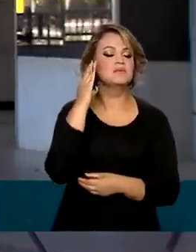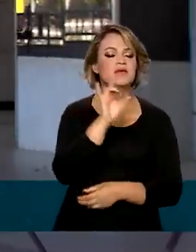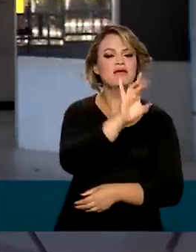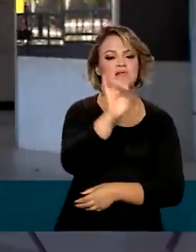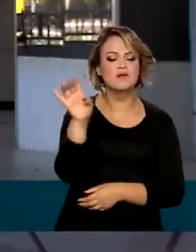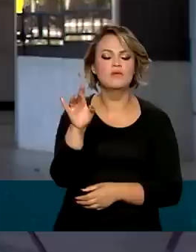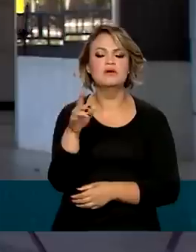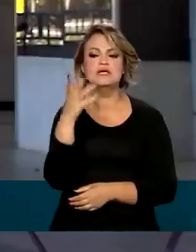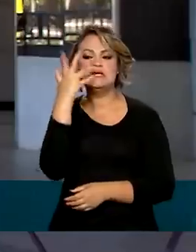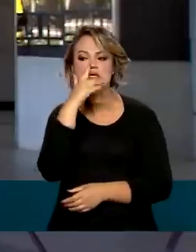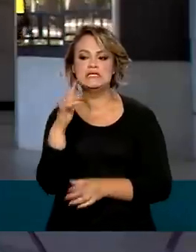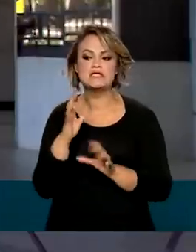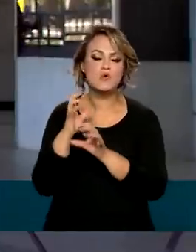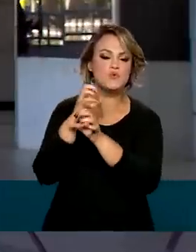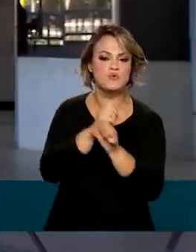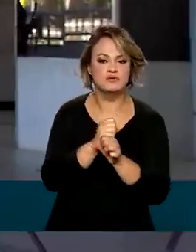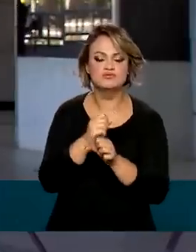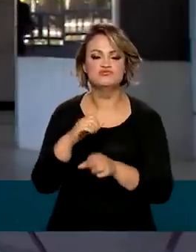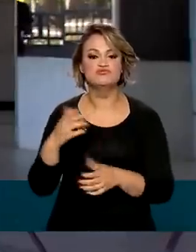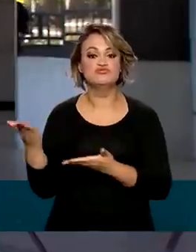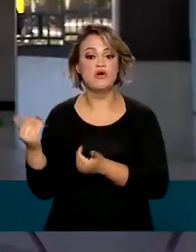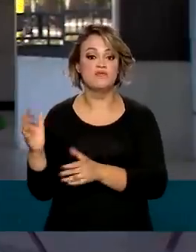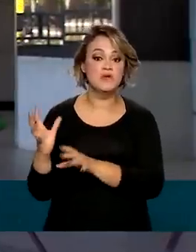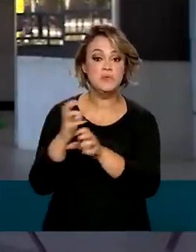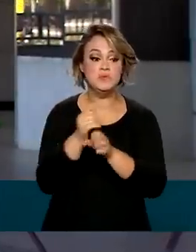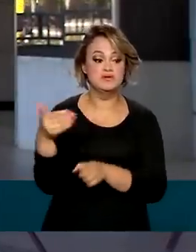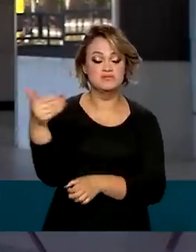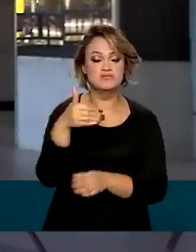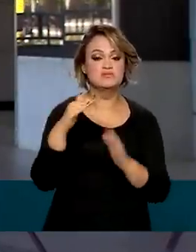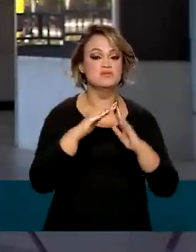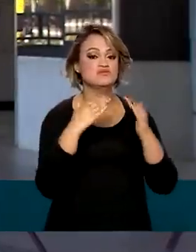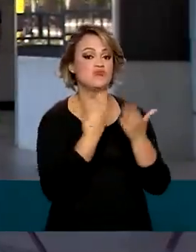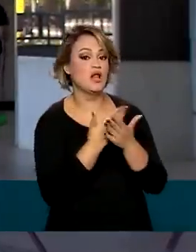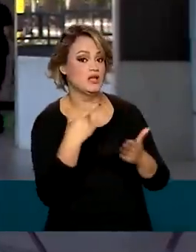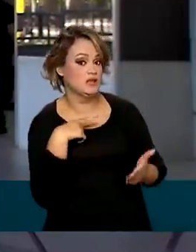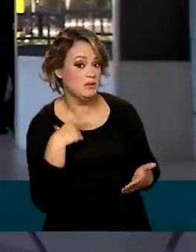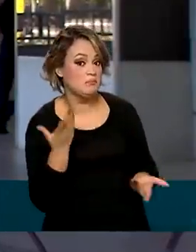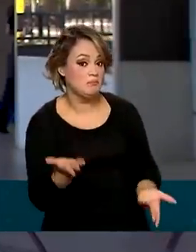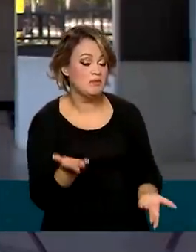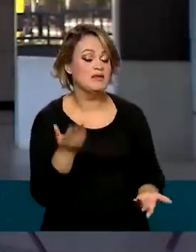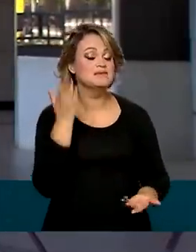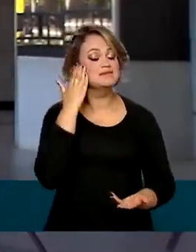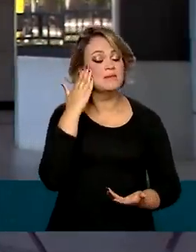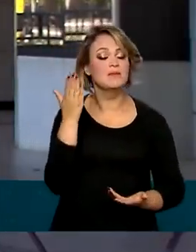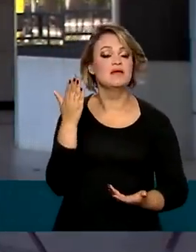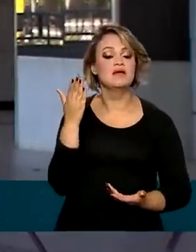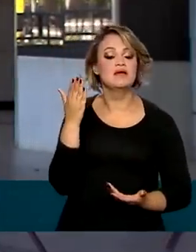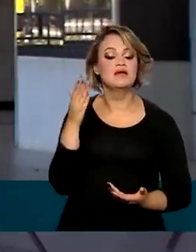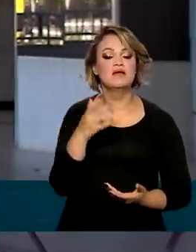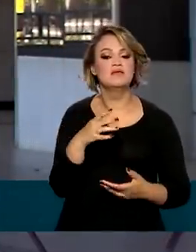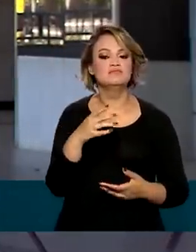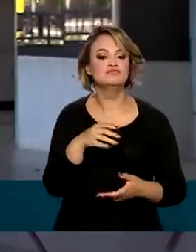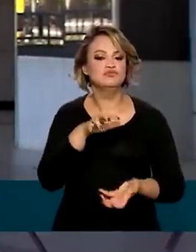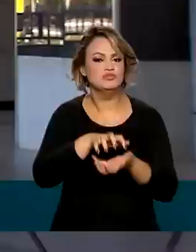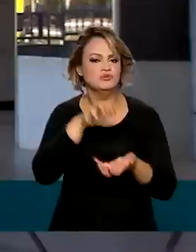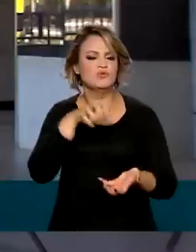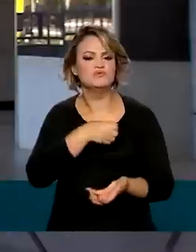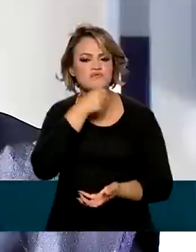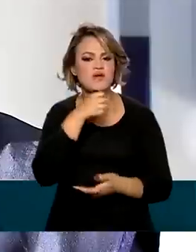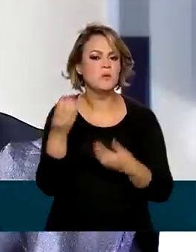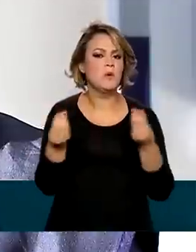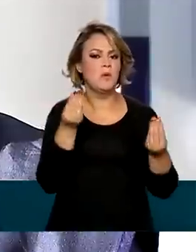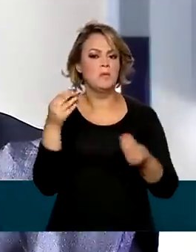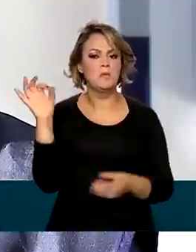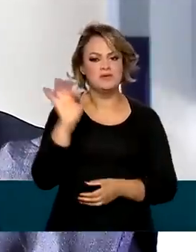quantas crianças e jovens frequentam a escola. E detectar o nível de envelhecimento da população.